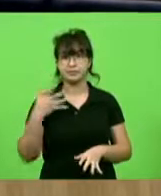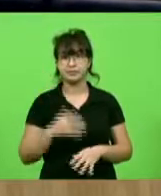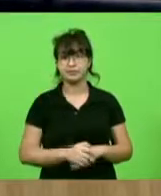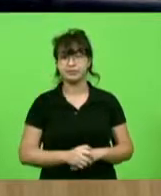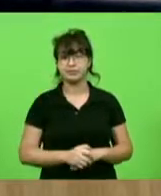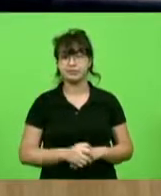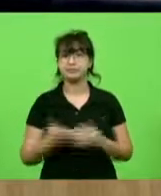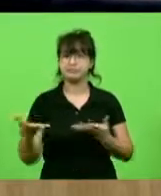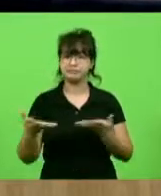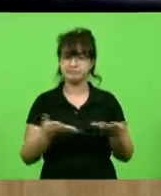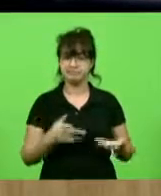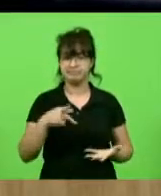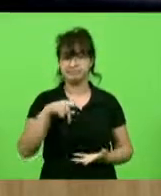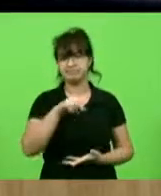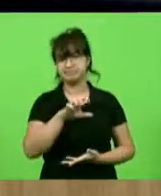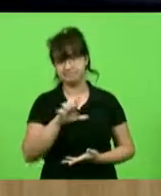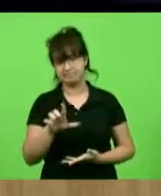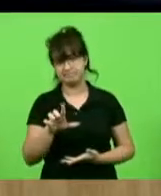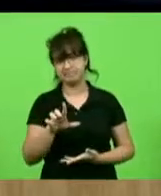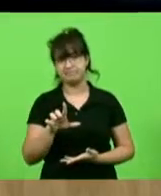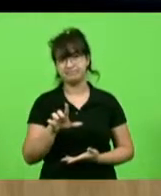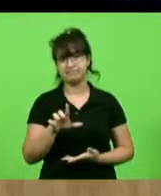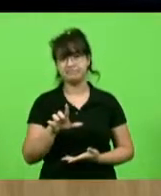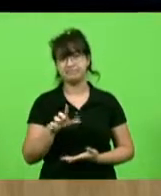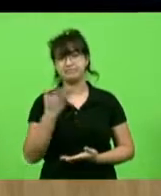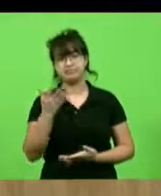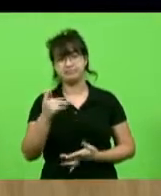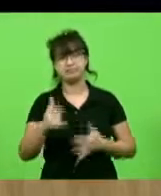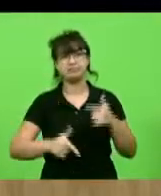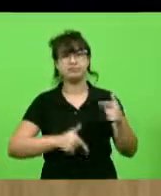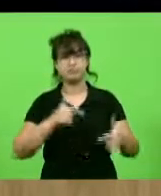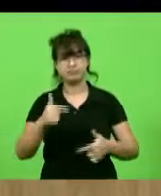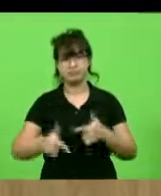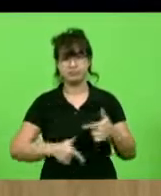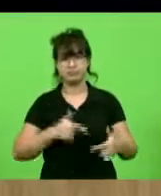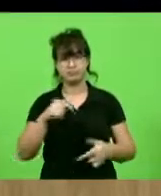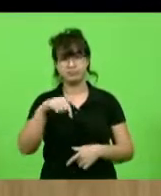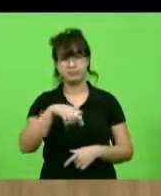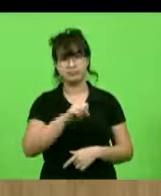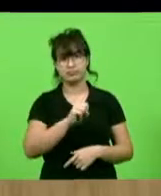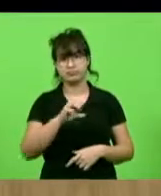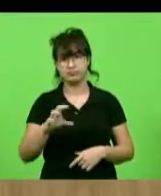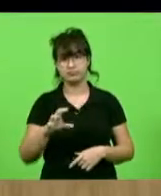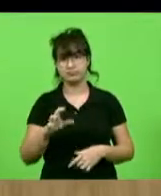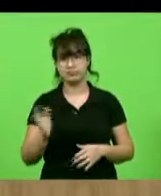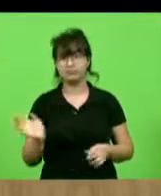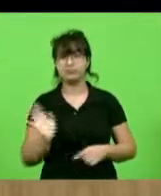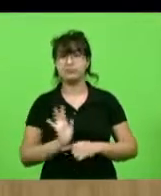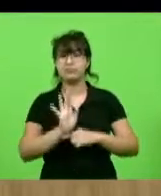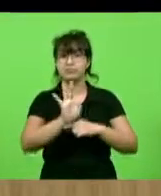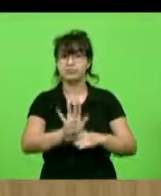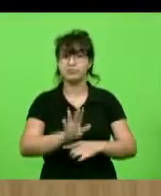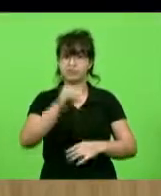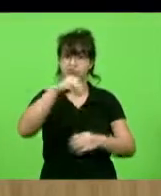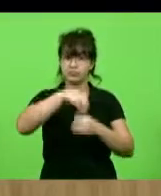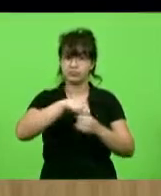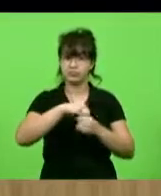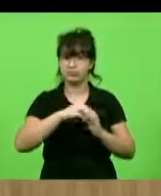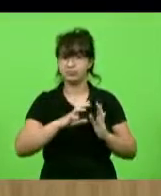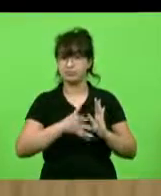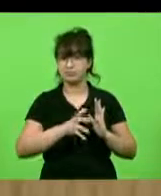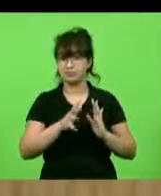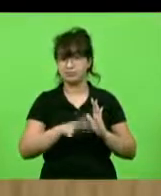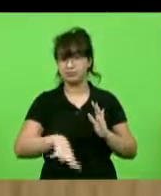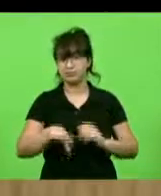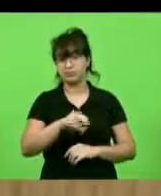PL. Tenho certeza que o seu trabalho que você vem fazendo por Santa Catarina vai somar muito dentro do nosso partido, junto com o